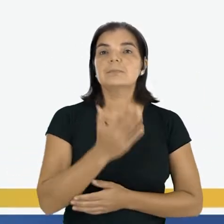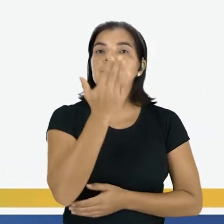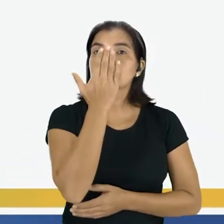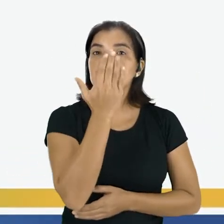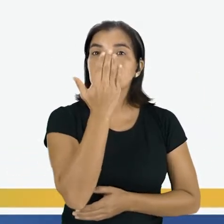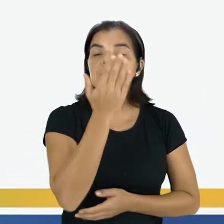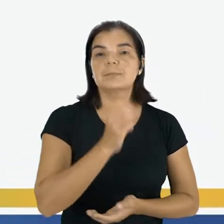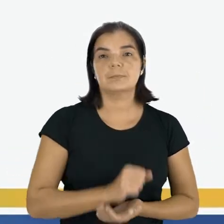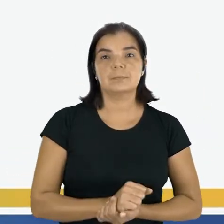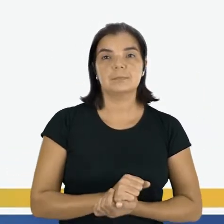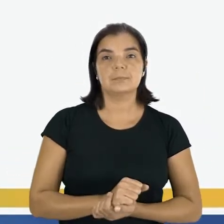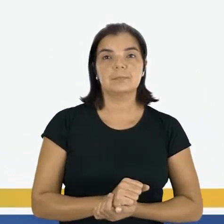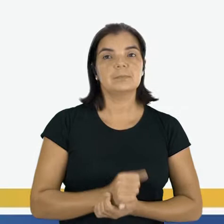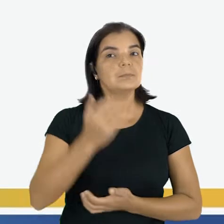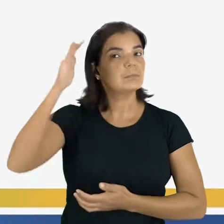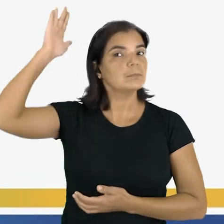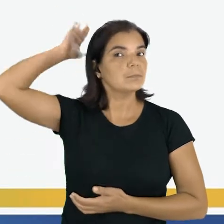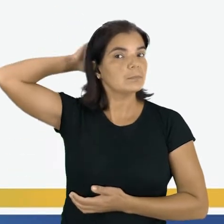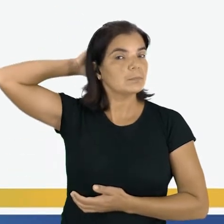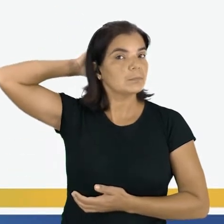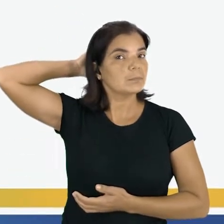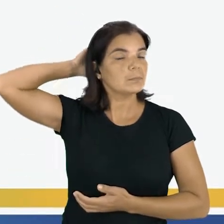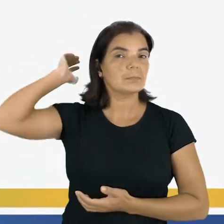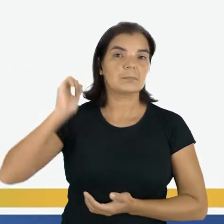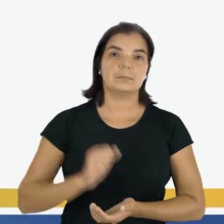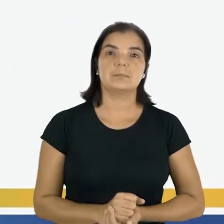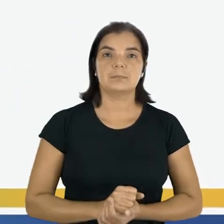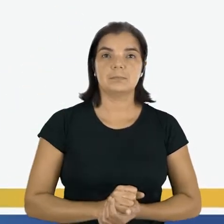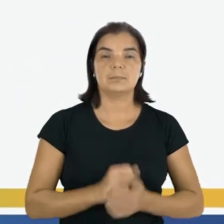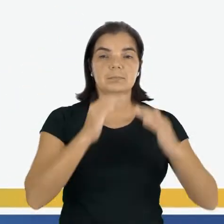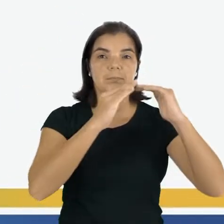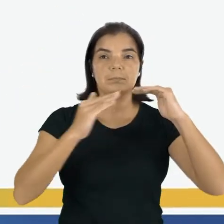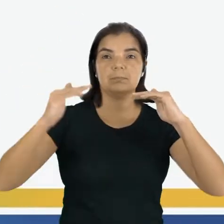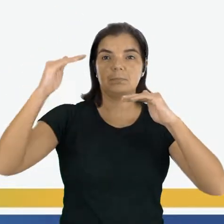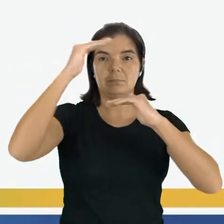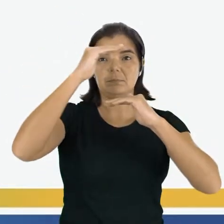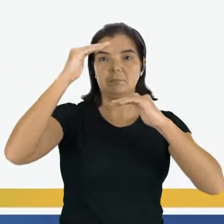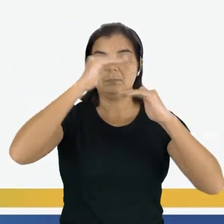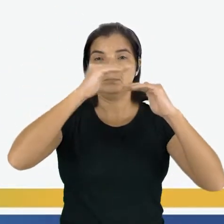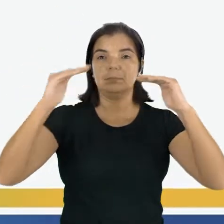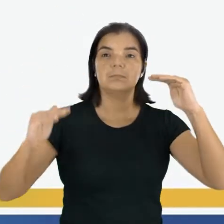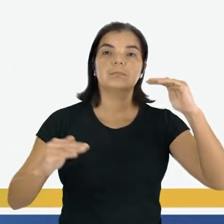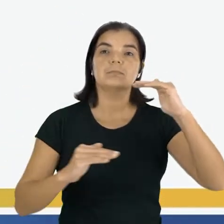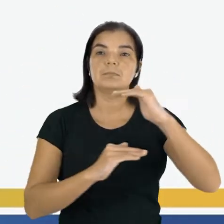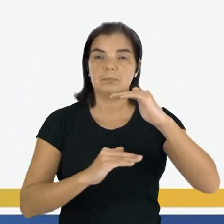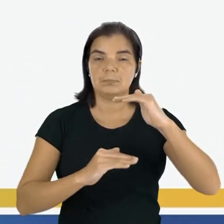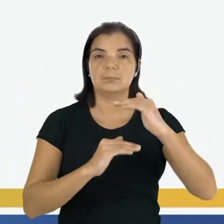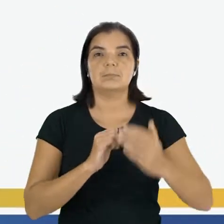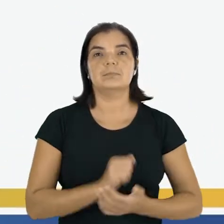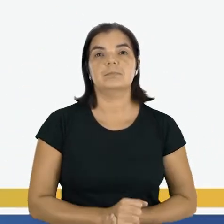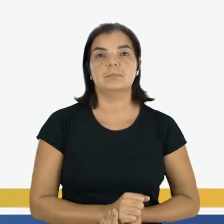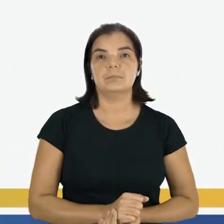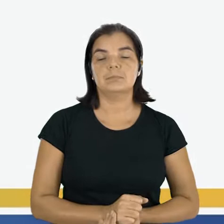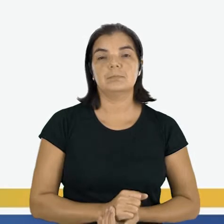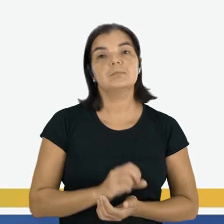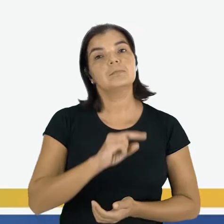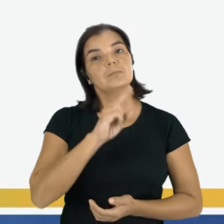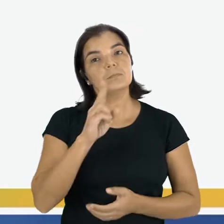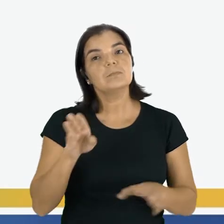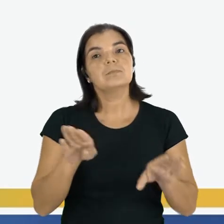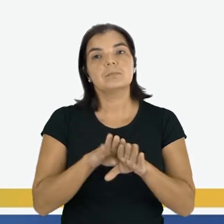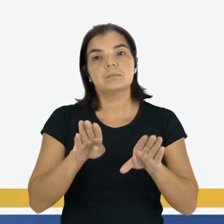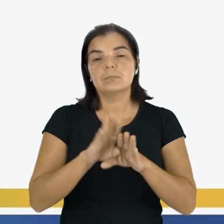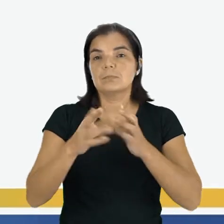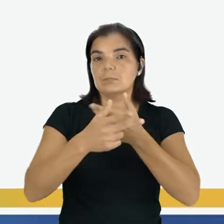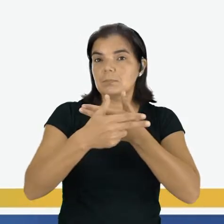frente, ou que está atrás, acima ou embaixo de si, ou ainda